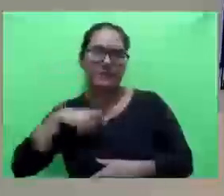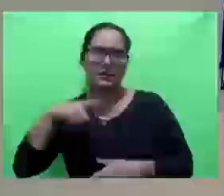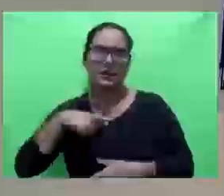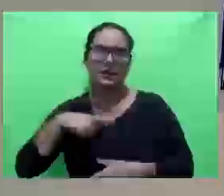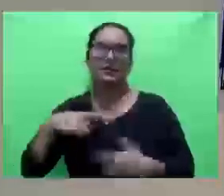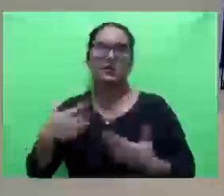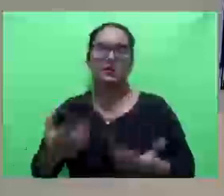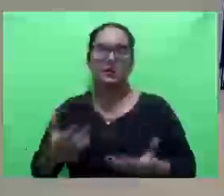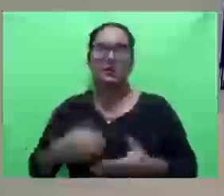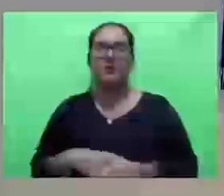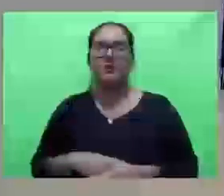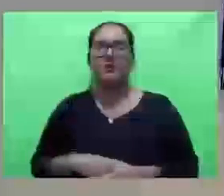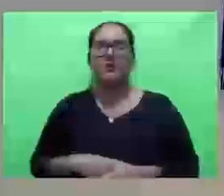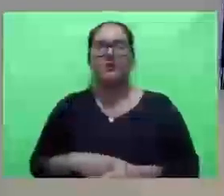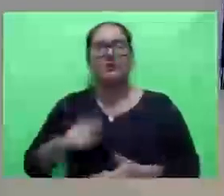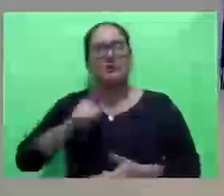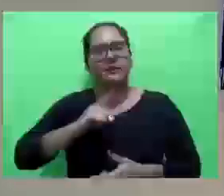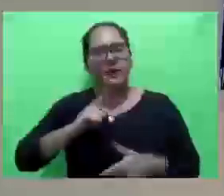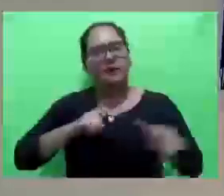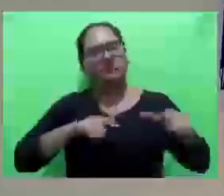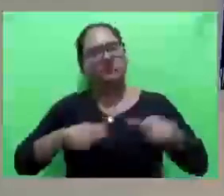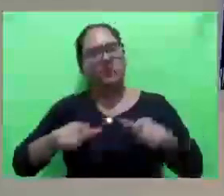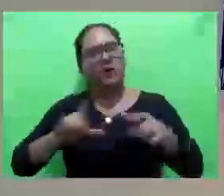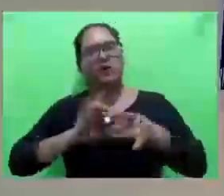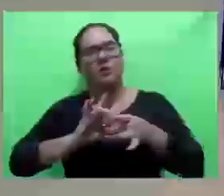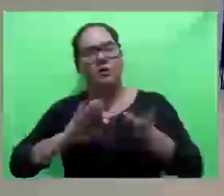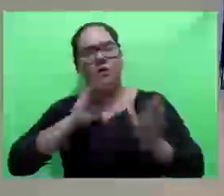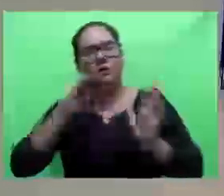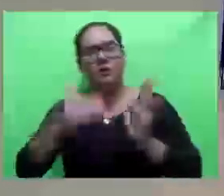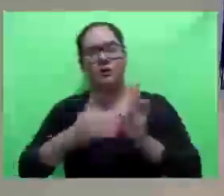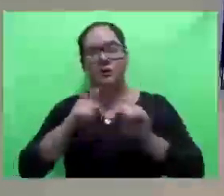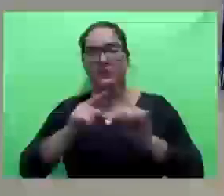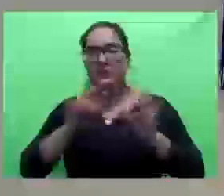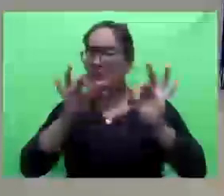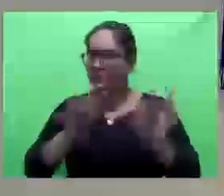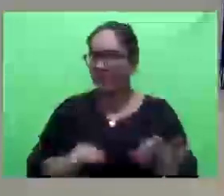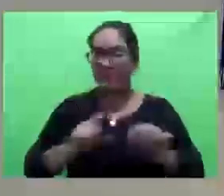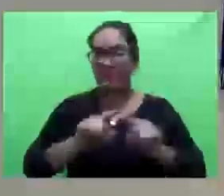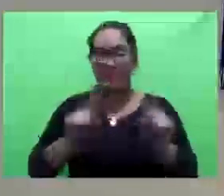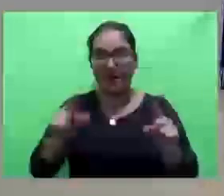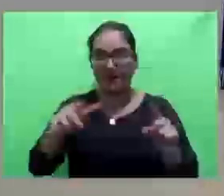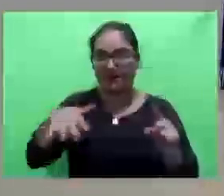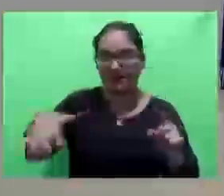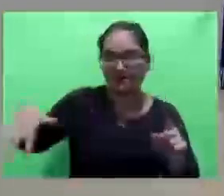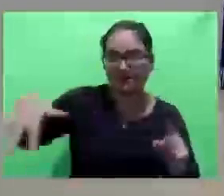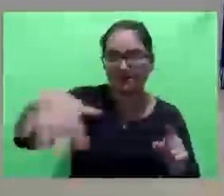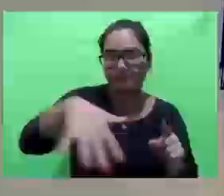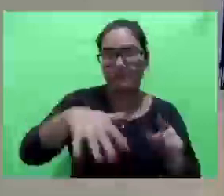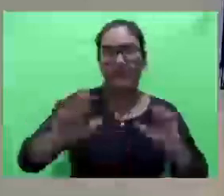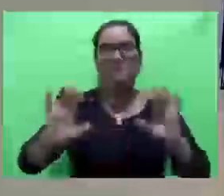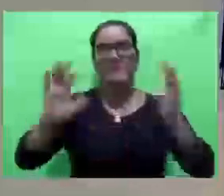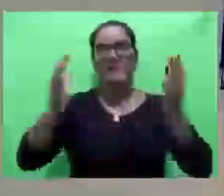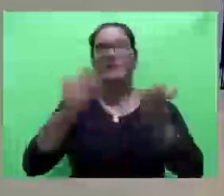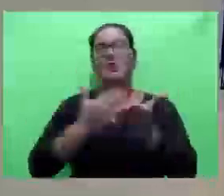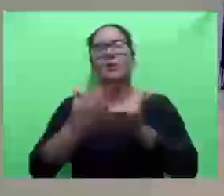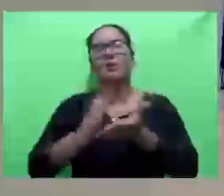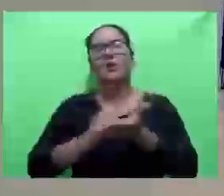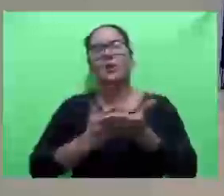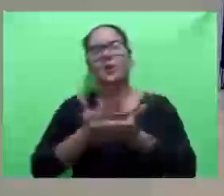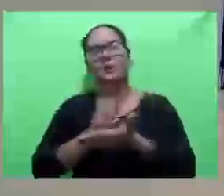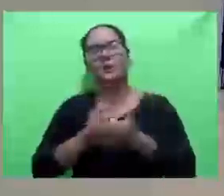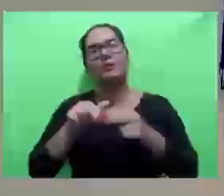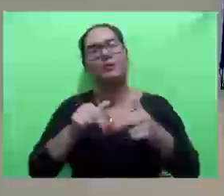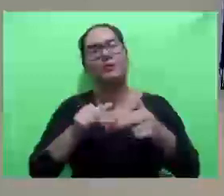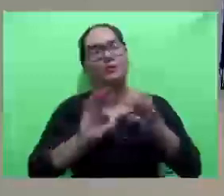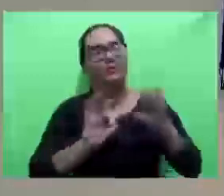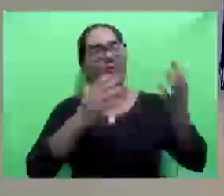tudo em dia, com a documentação, tudo certinho, mas é o que estava em torno da festa, que acabou incomodando, e por isso ele teve que parar a festa.